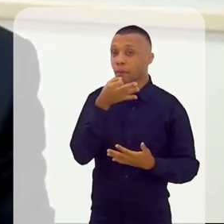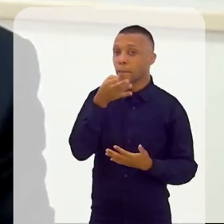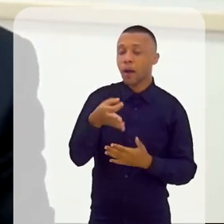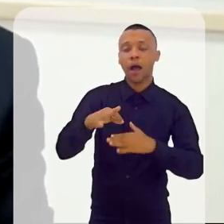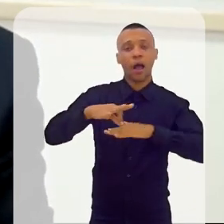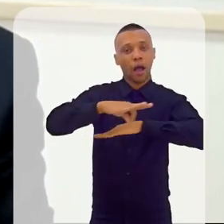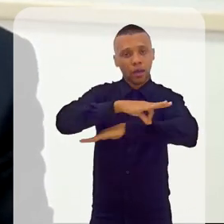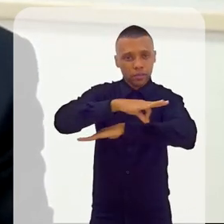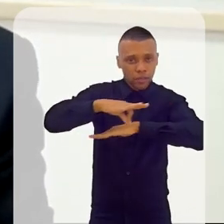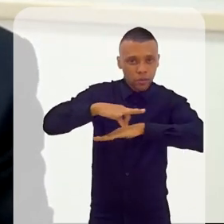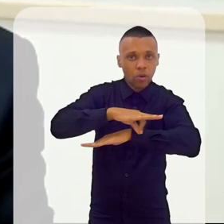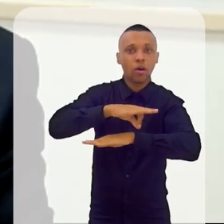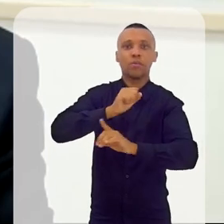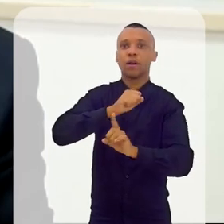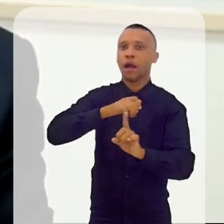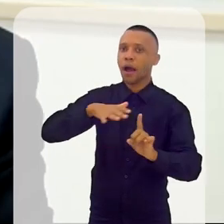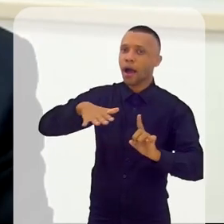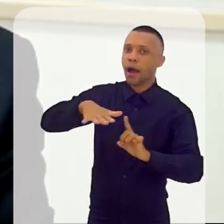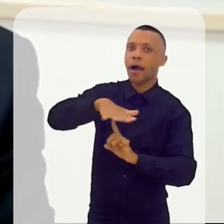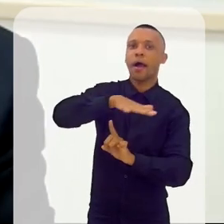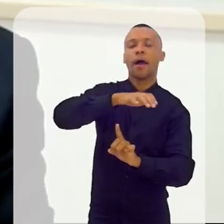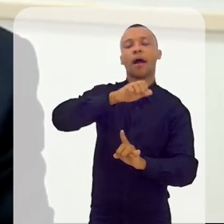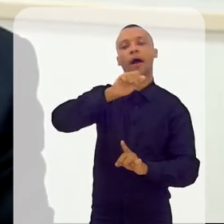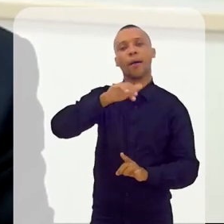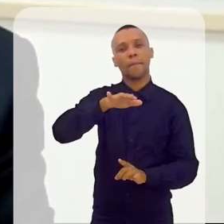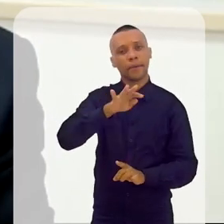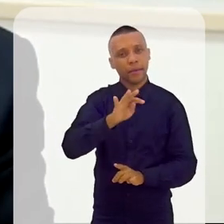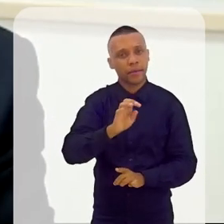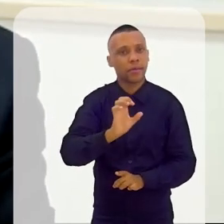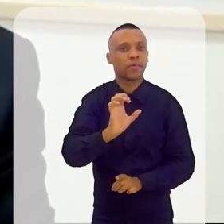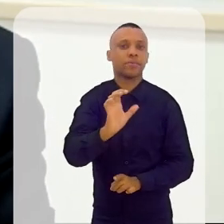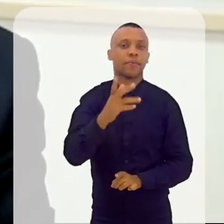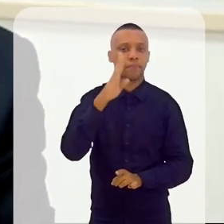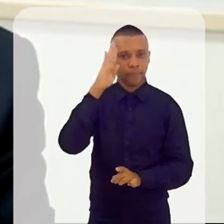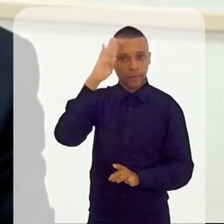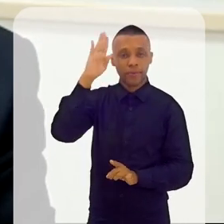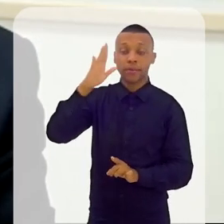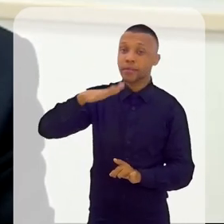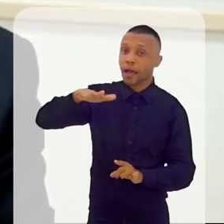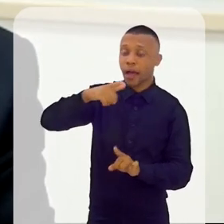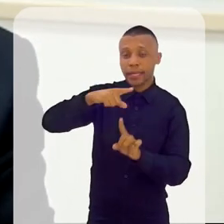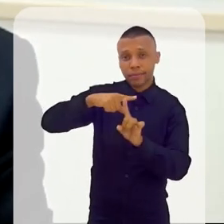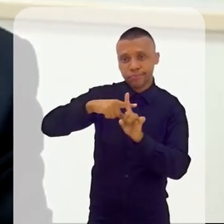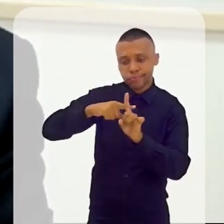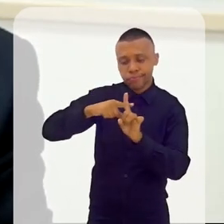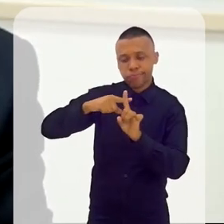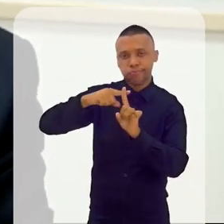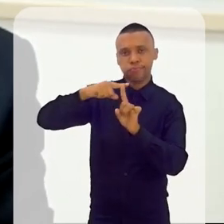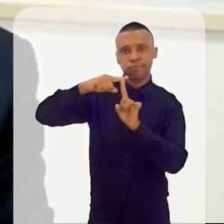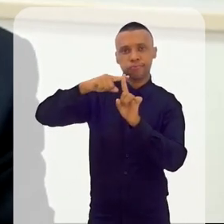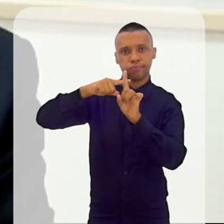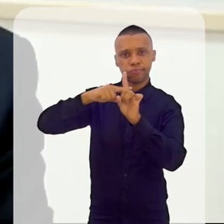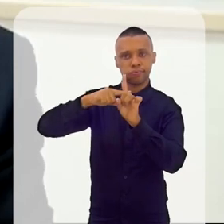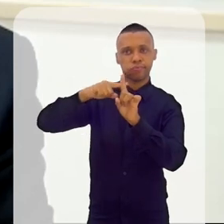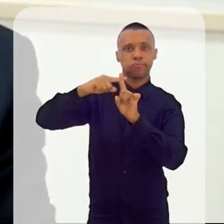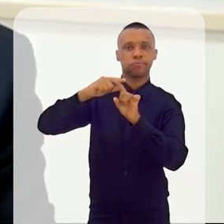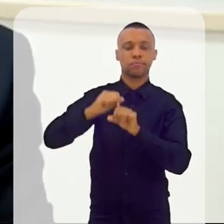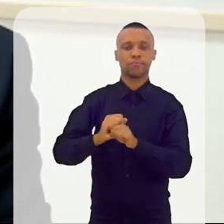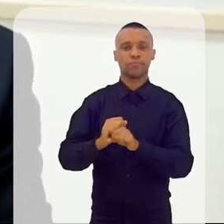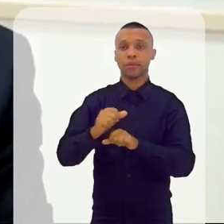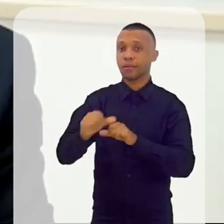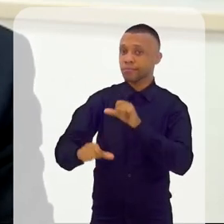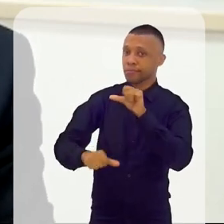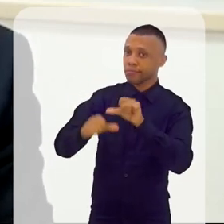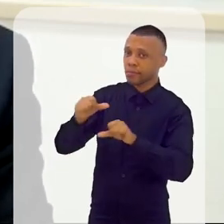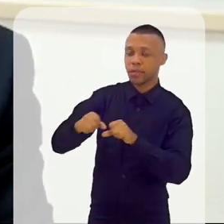vista arquitetônico e ambiental também, principalmente na área de temperatura interna, a grande diferença das